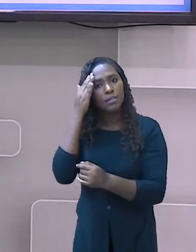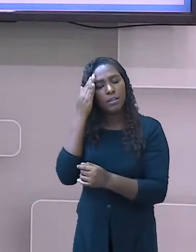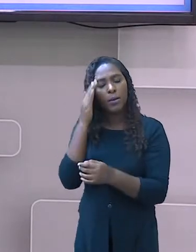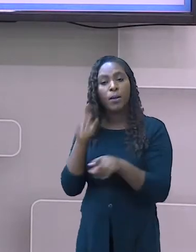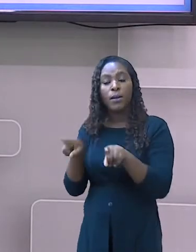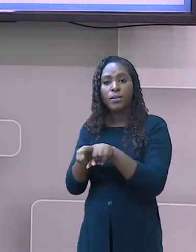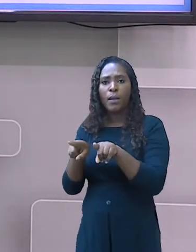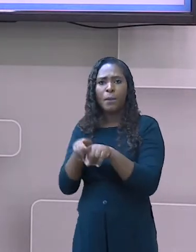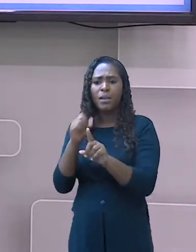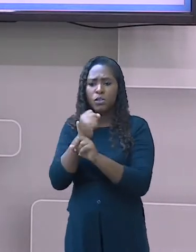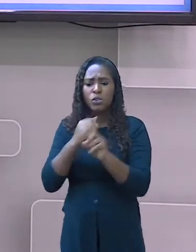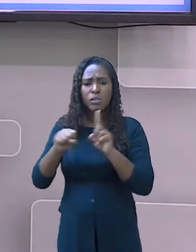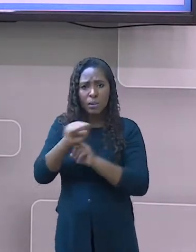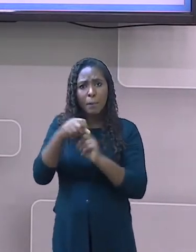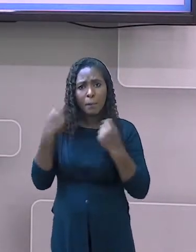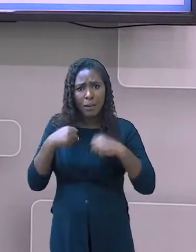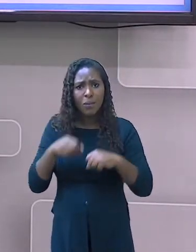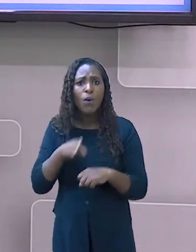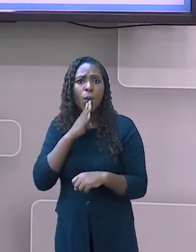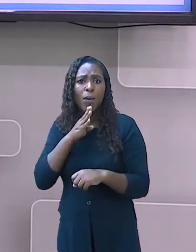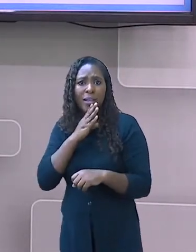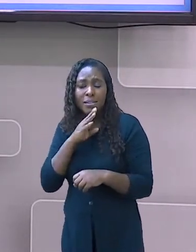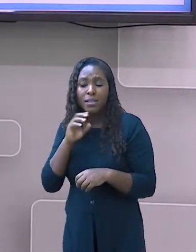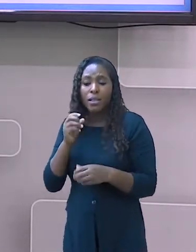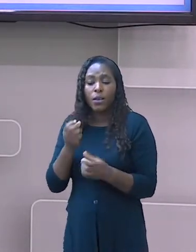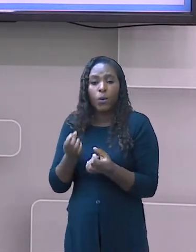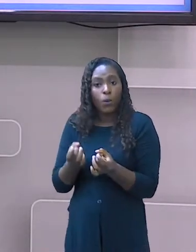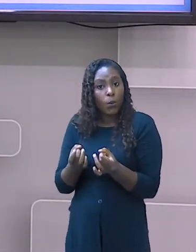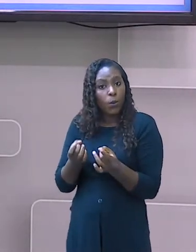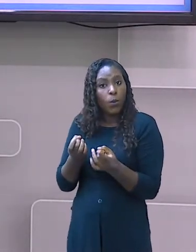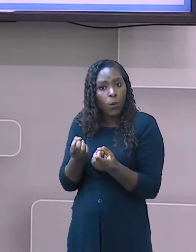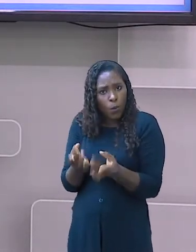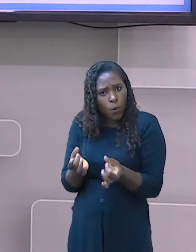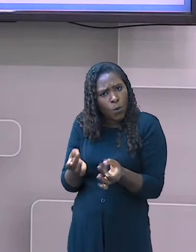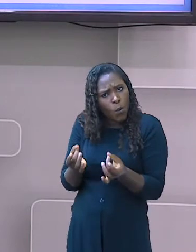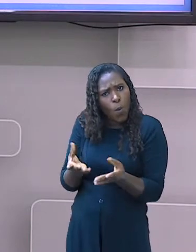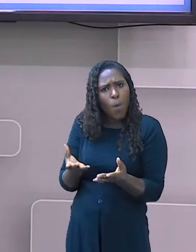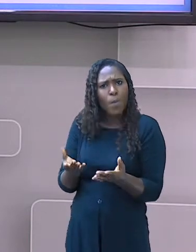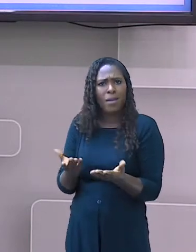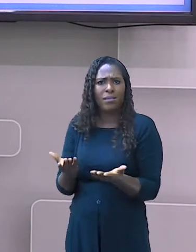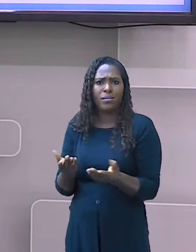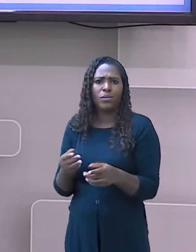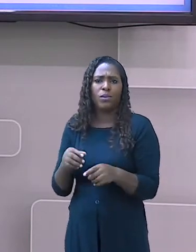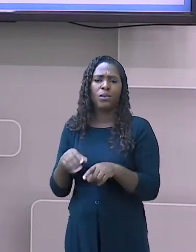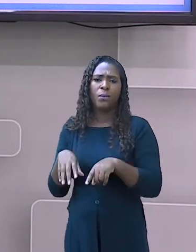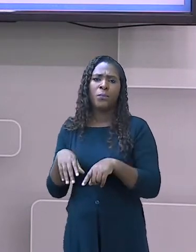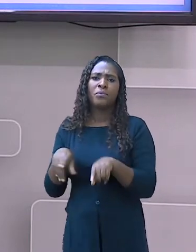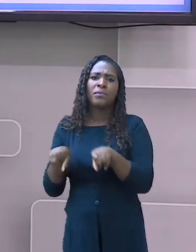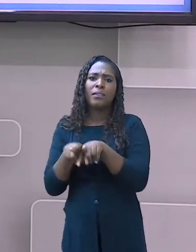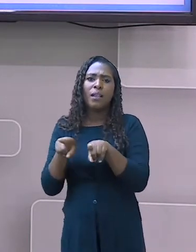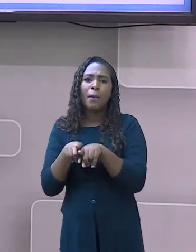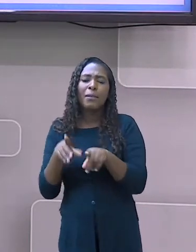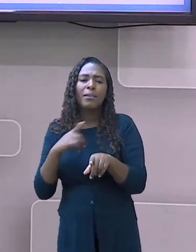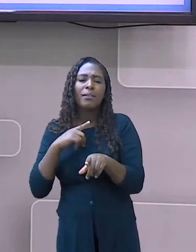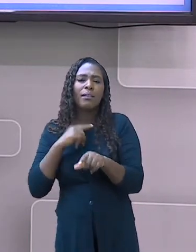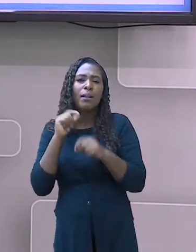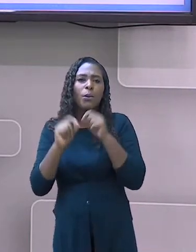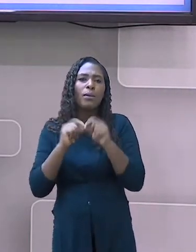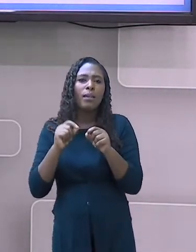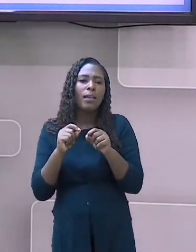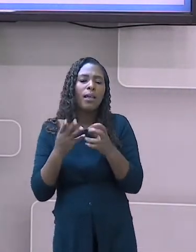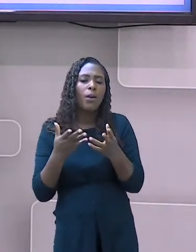investimento estrangeiro no comércio, tendo uma posição geográfica favorável. Foi